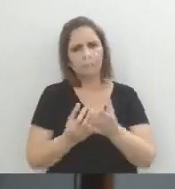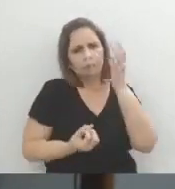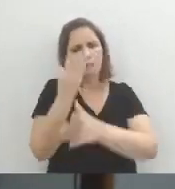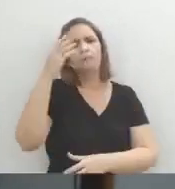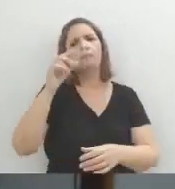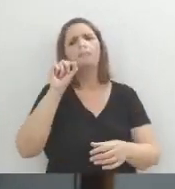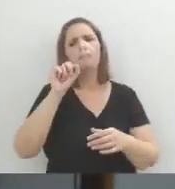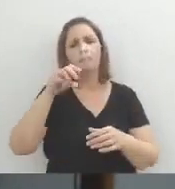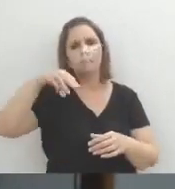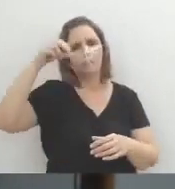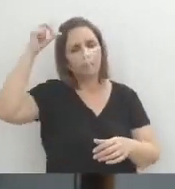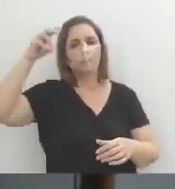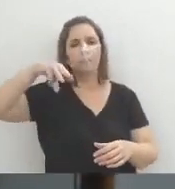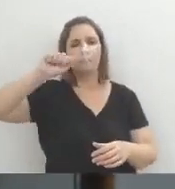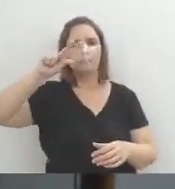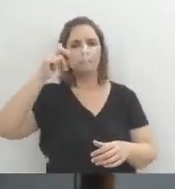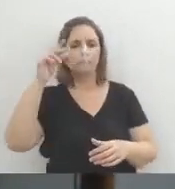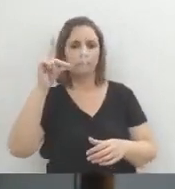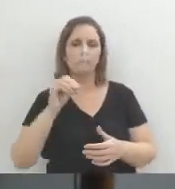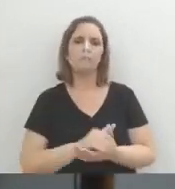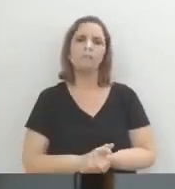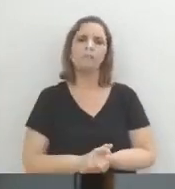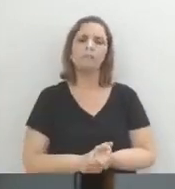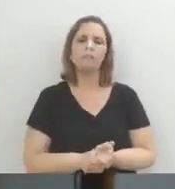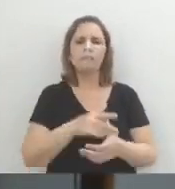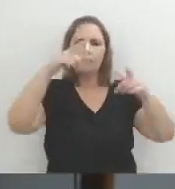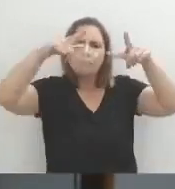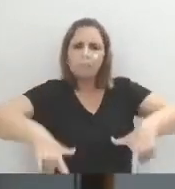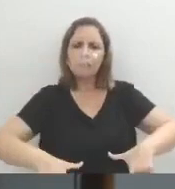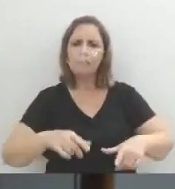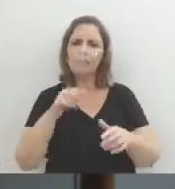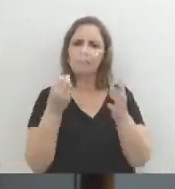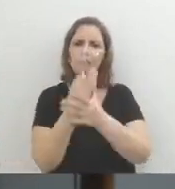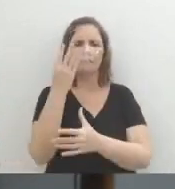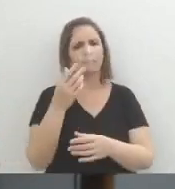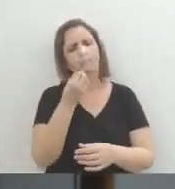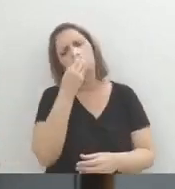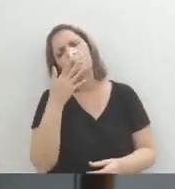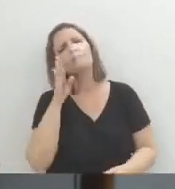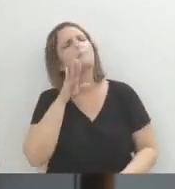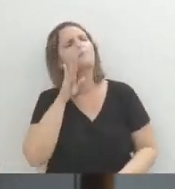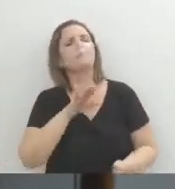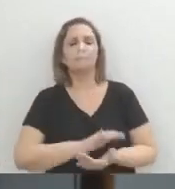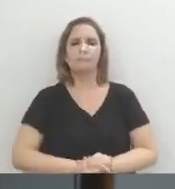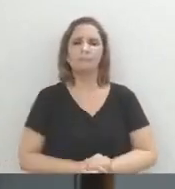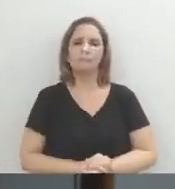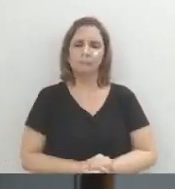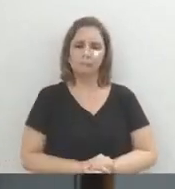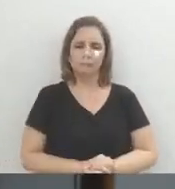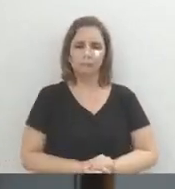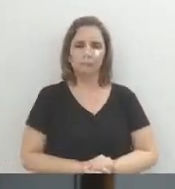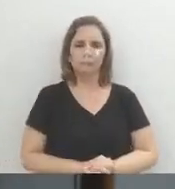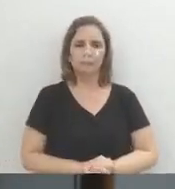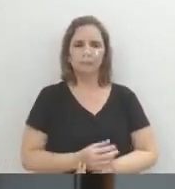Machado de Assis e por seus contemporâneos, tá bom? A gente vai no lugar em que a obra acontece, isso é muito gostoso, tá bom? Vai em loco de